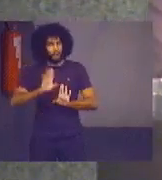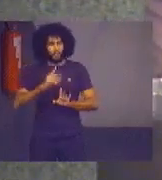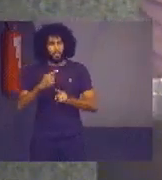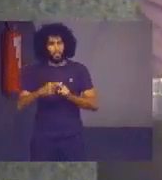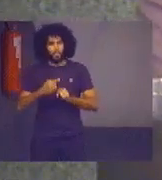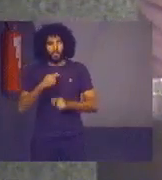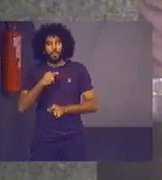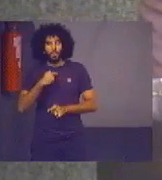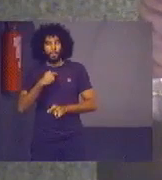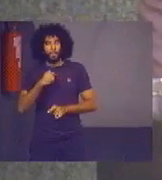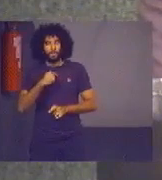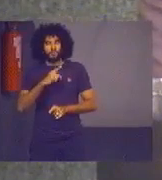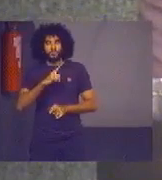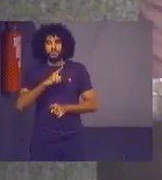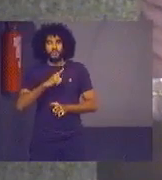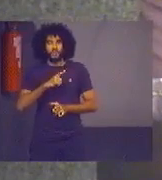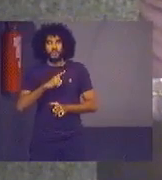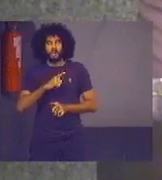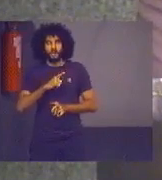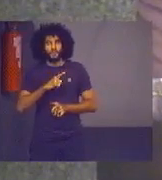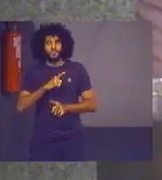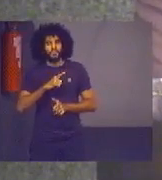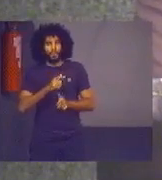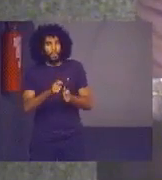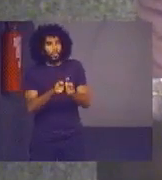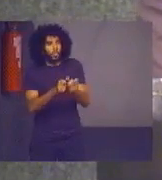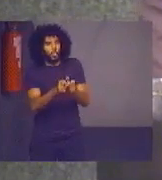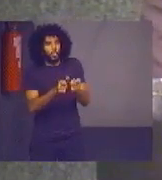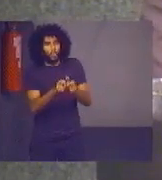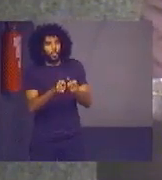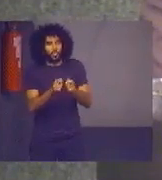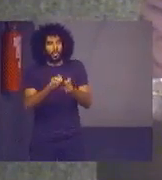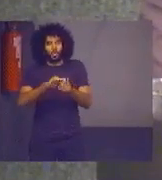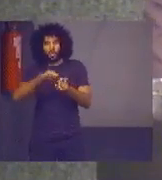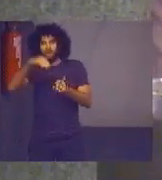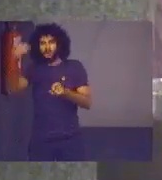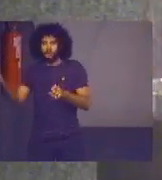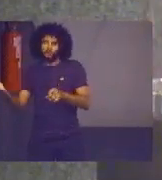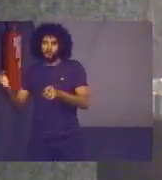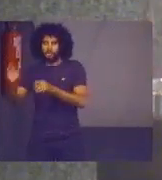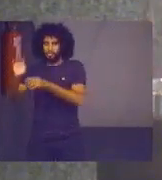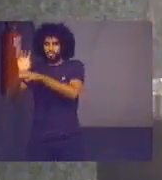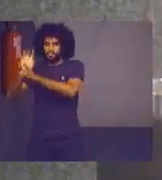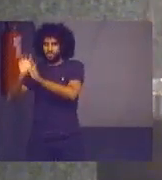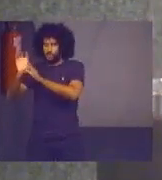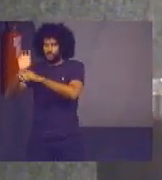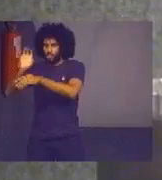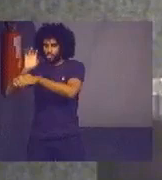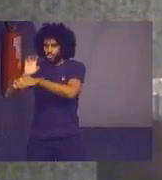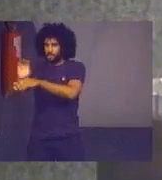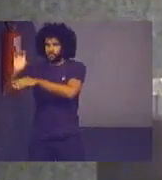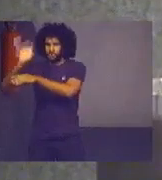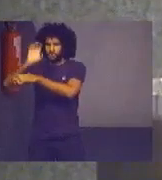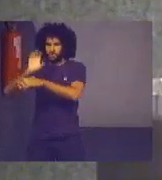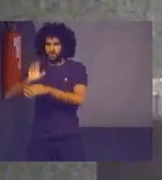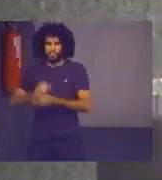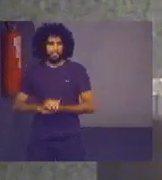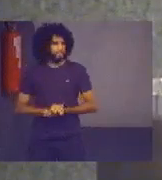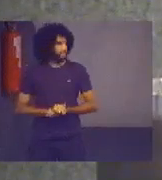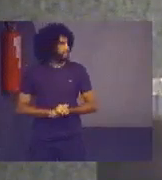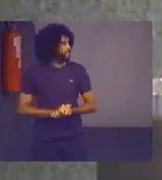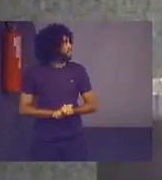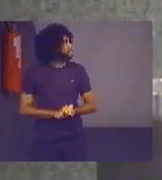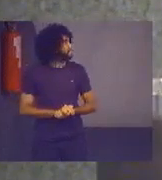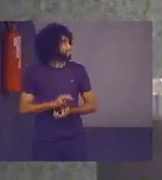ter ingerência na atuação de controle externo de órgãos estaduais. O TCU irá